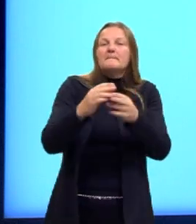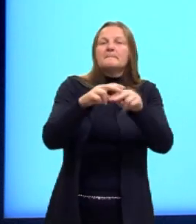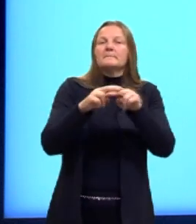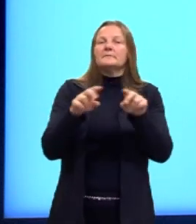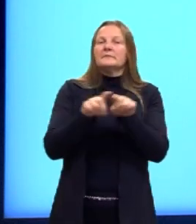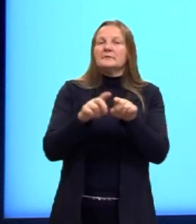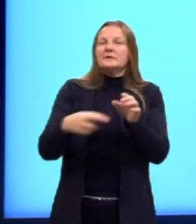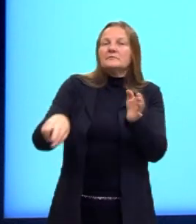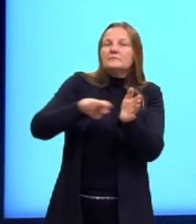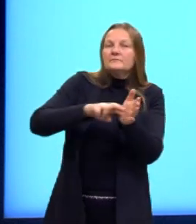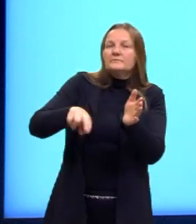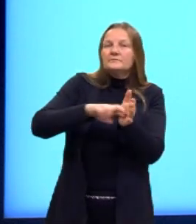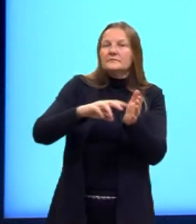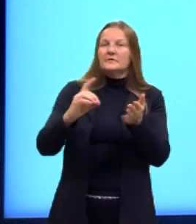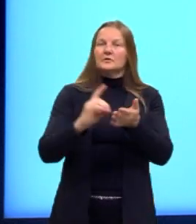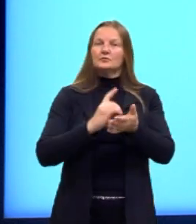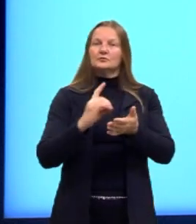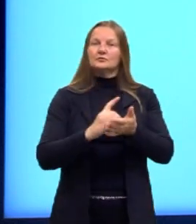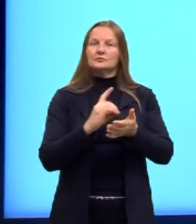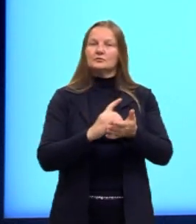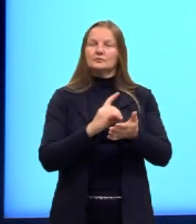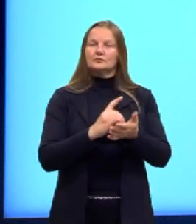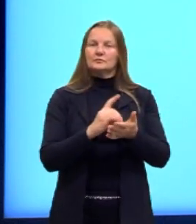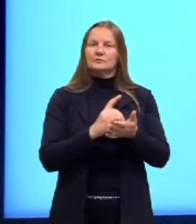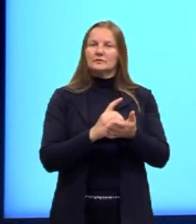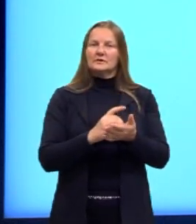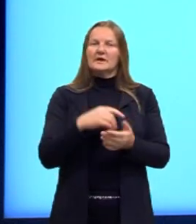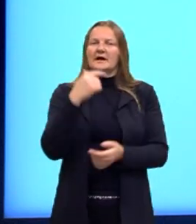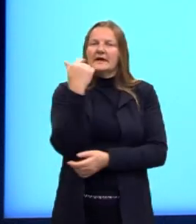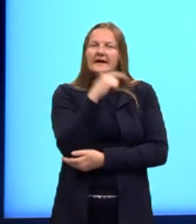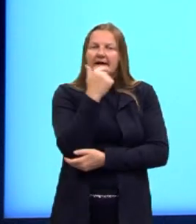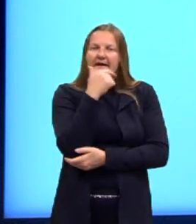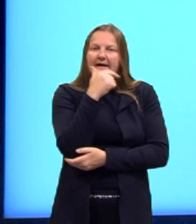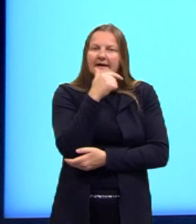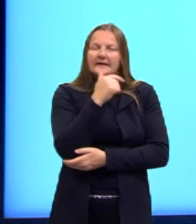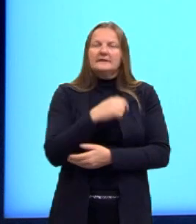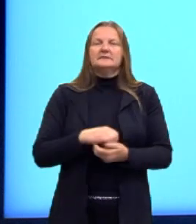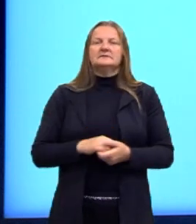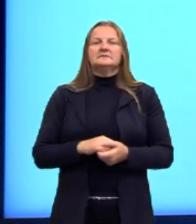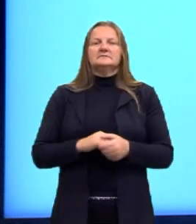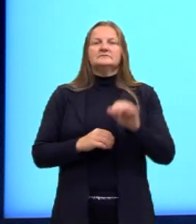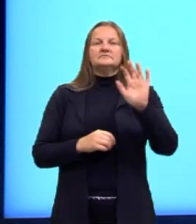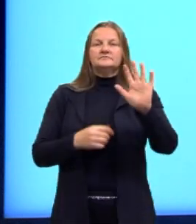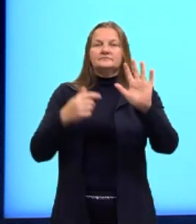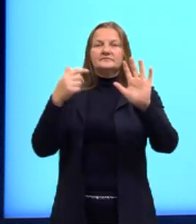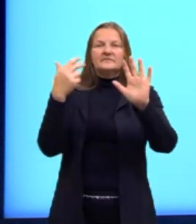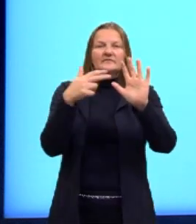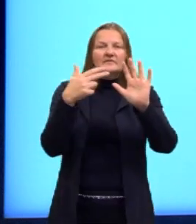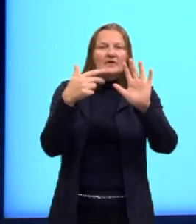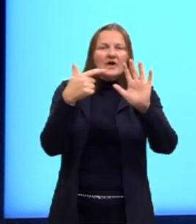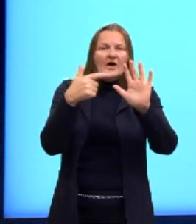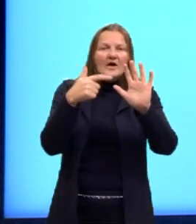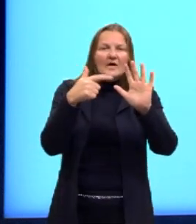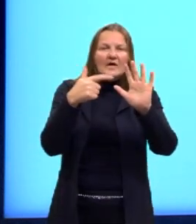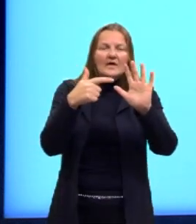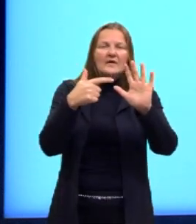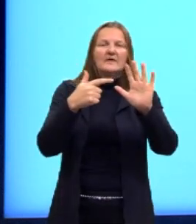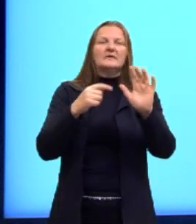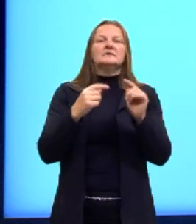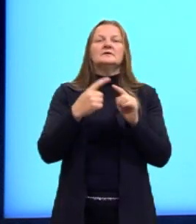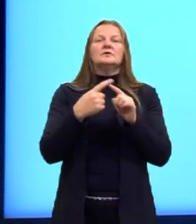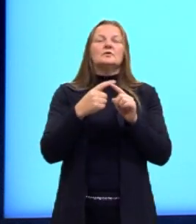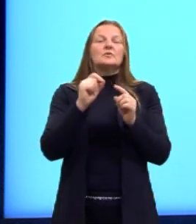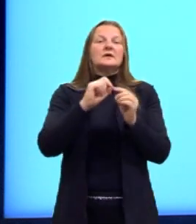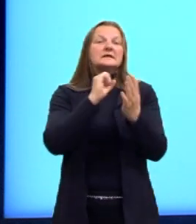retomei lá no dicionário, se a gente está falando em satirizar termos sensíveis, eu trouxe para a gente o que